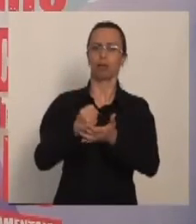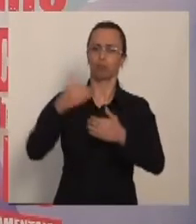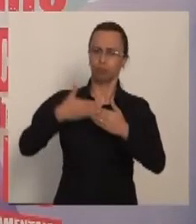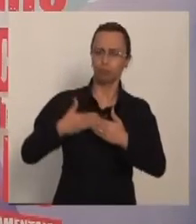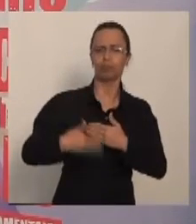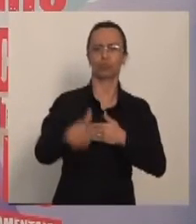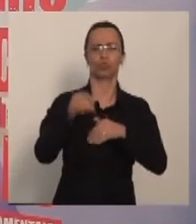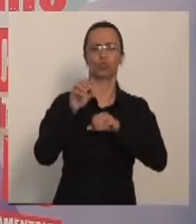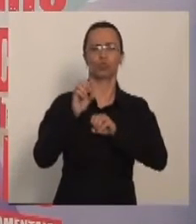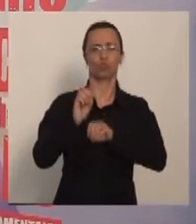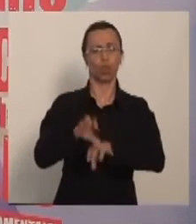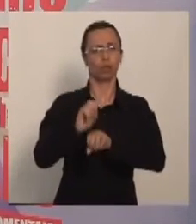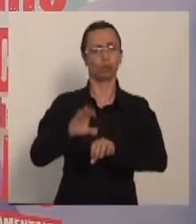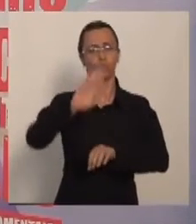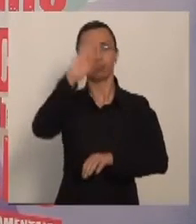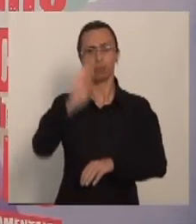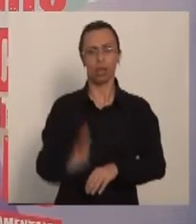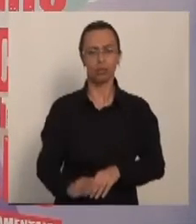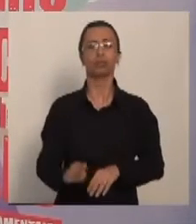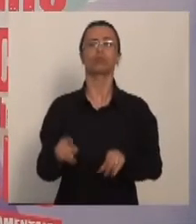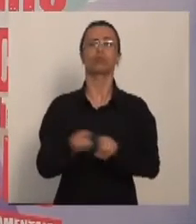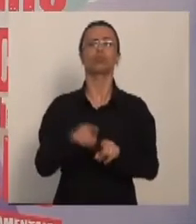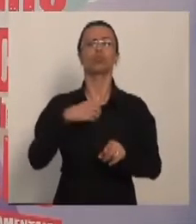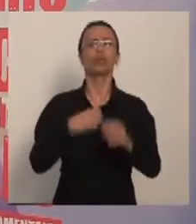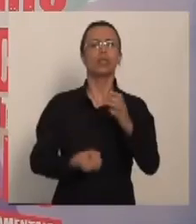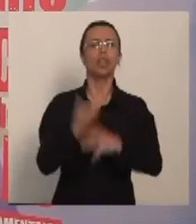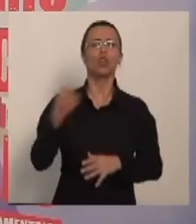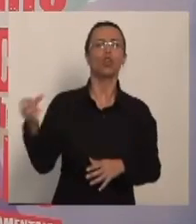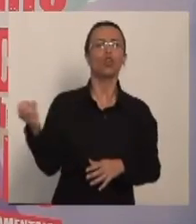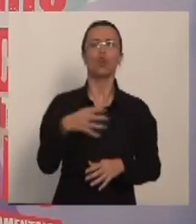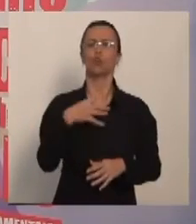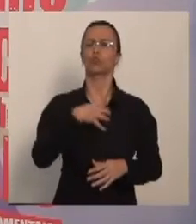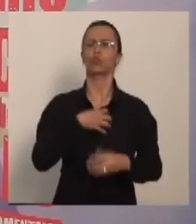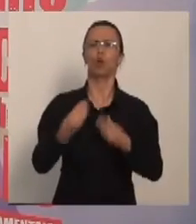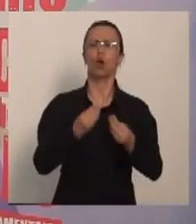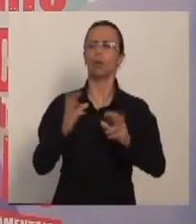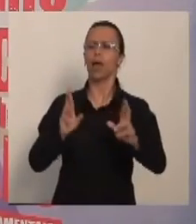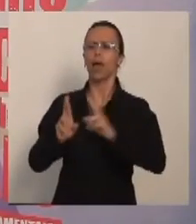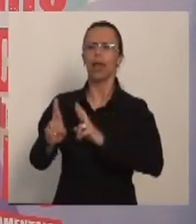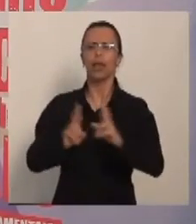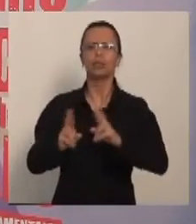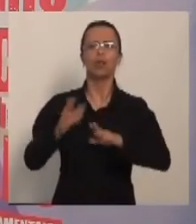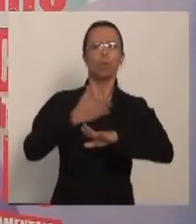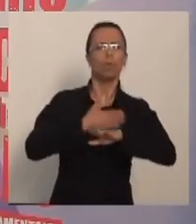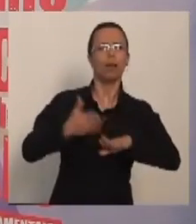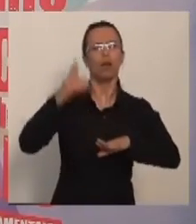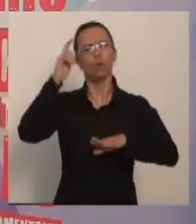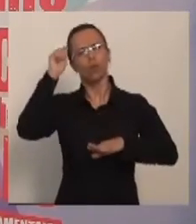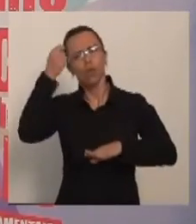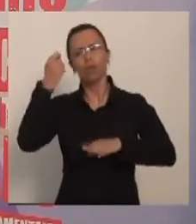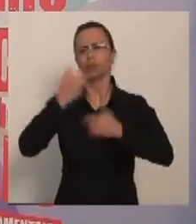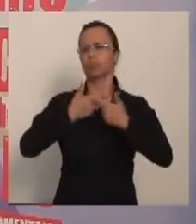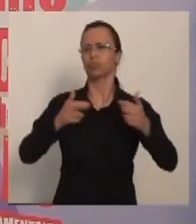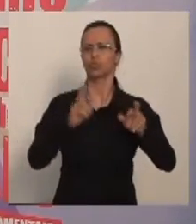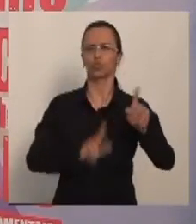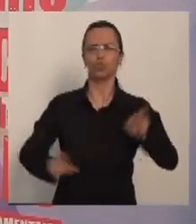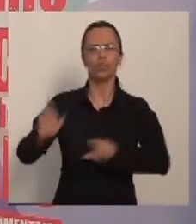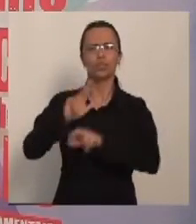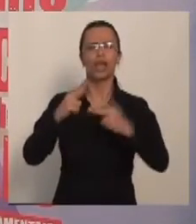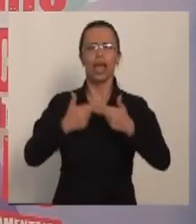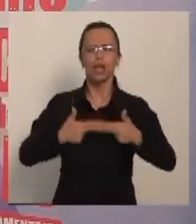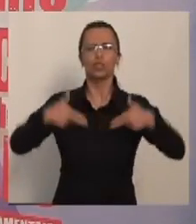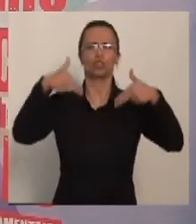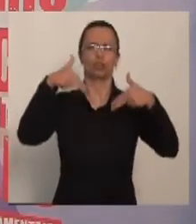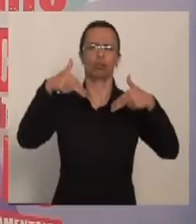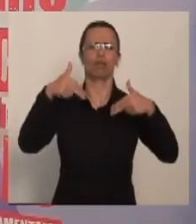educação brasileira e para pensar novas formas de educação para relações raciais, de educação em direitos humanos, de